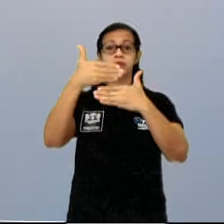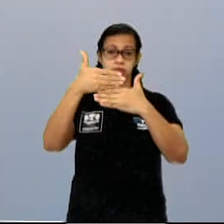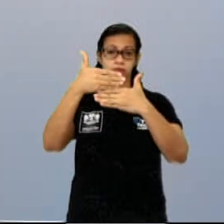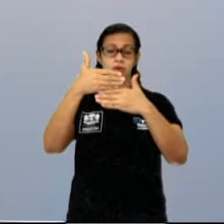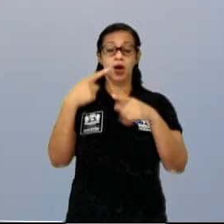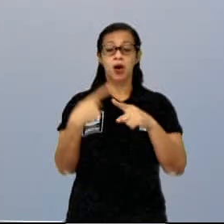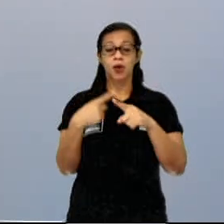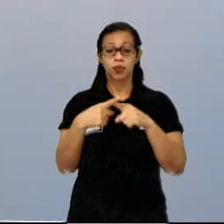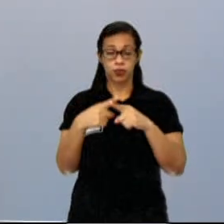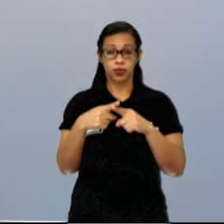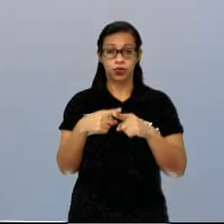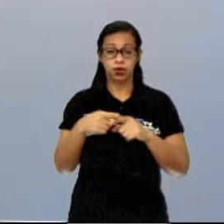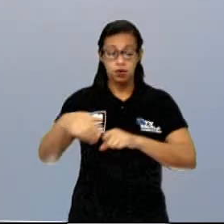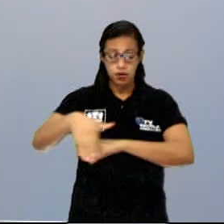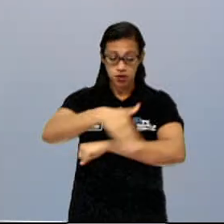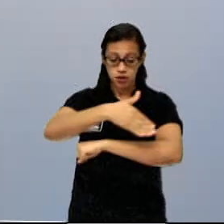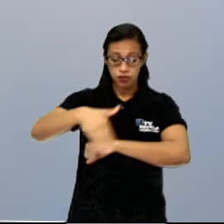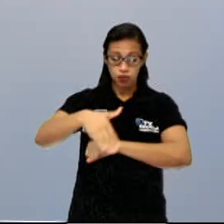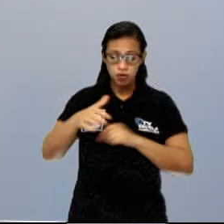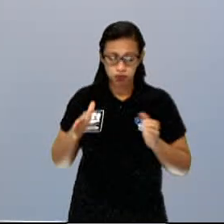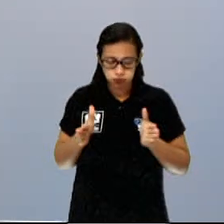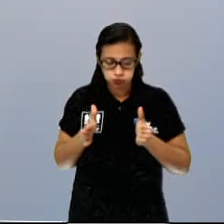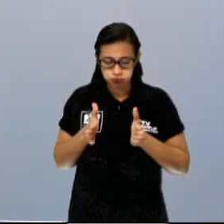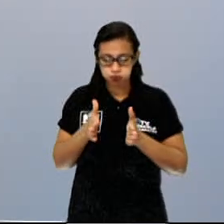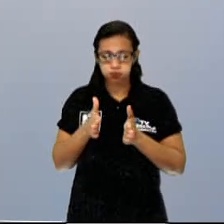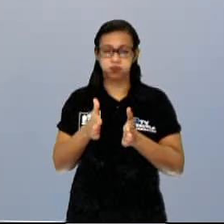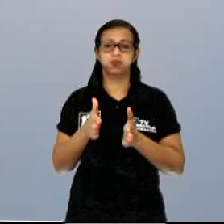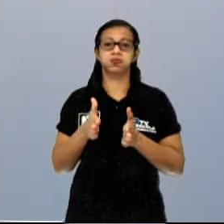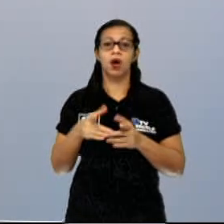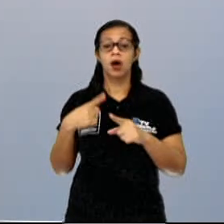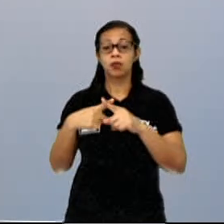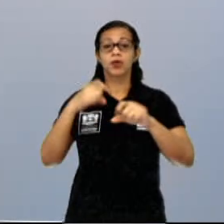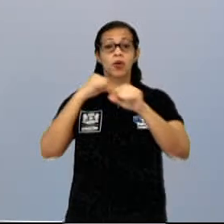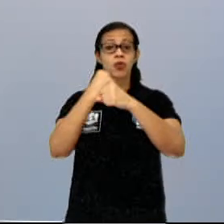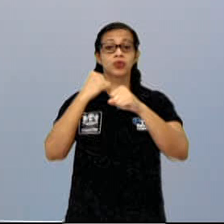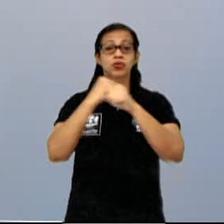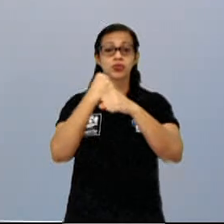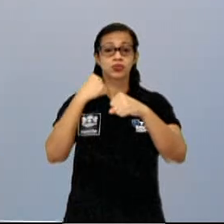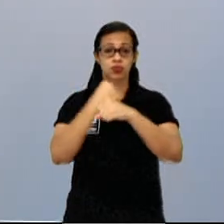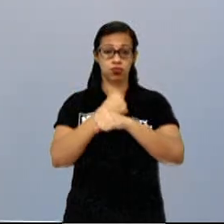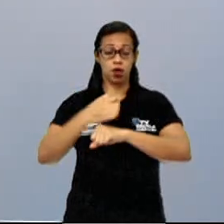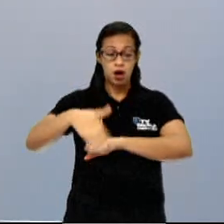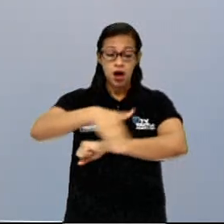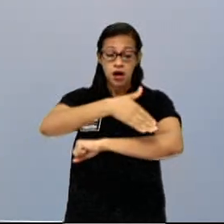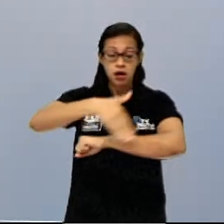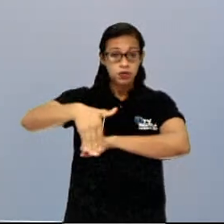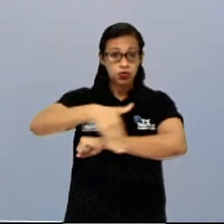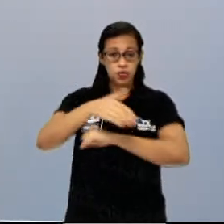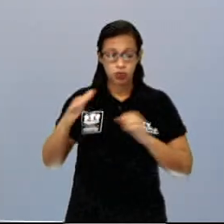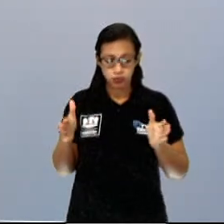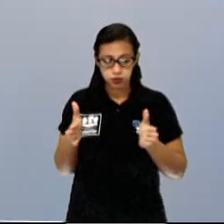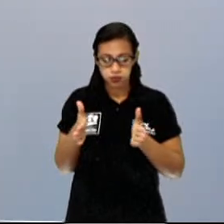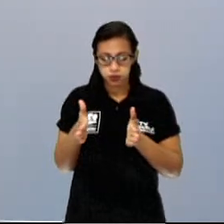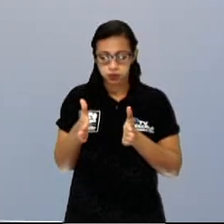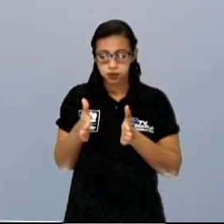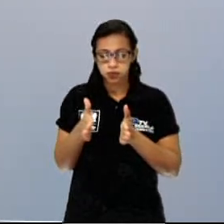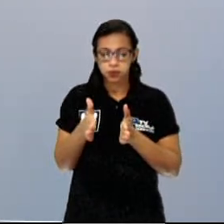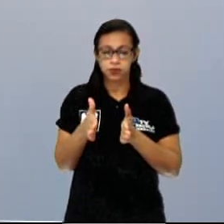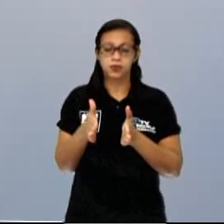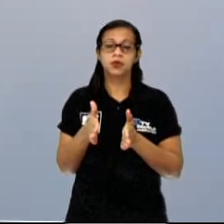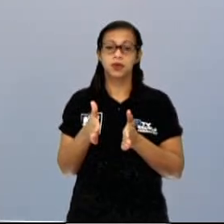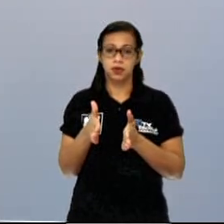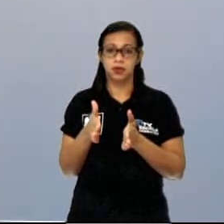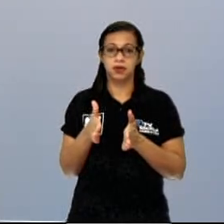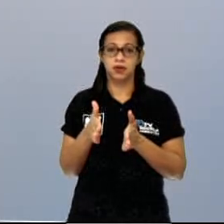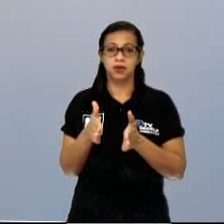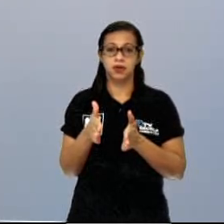ruas estreitas. Porque na construção do Rio de Janeiro, essas ruas estreitas eram suficientes para que